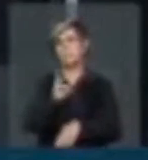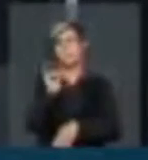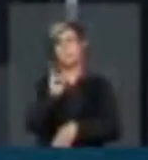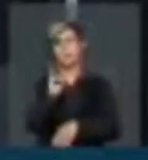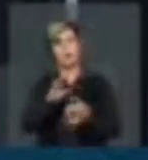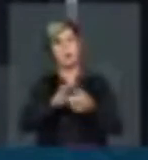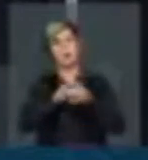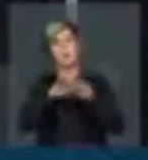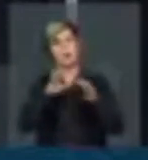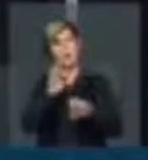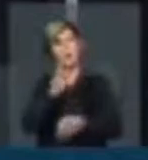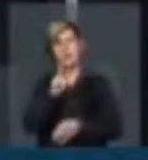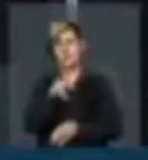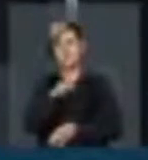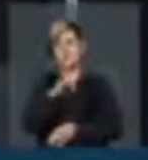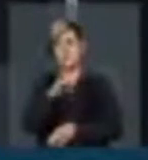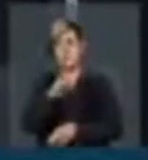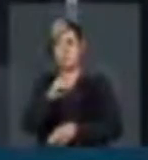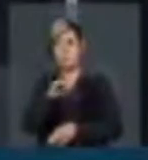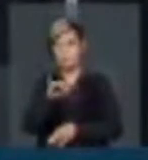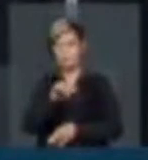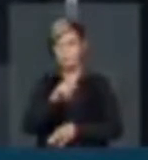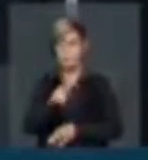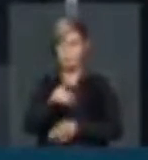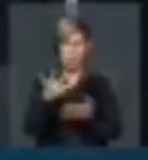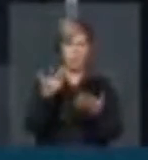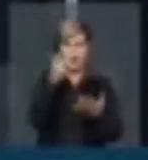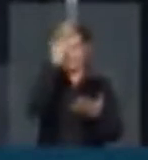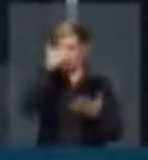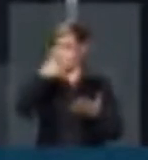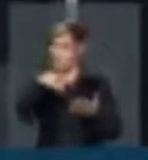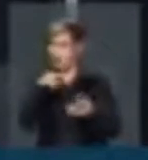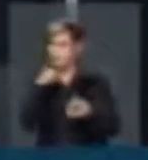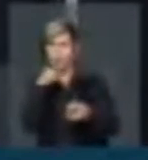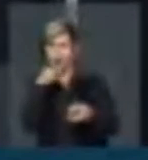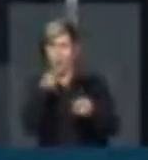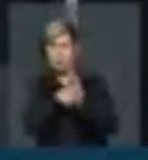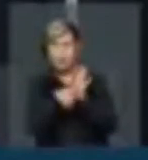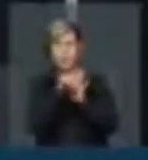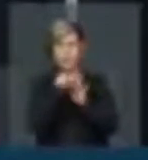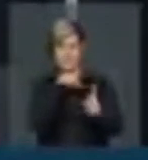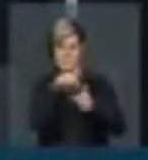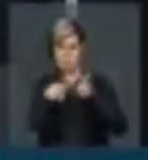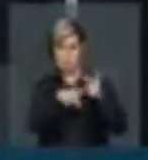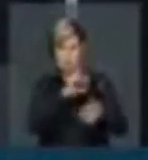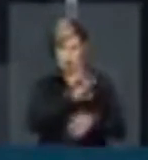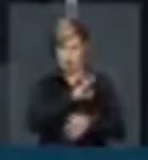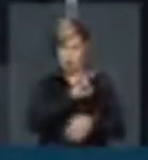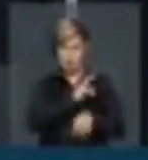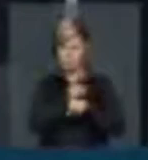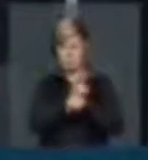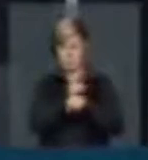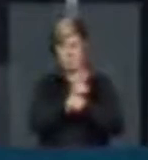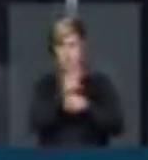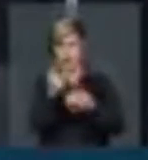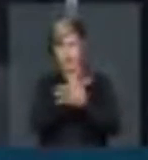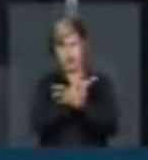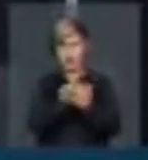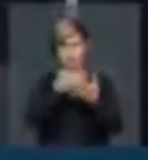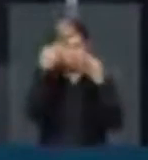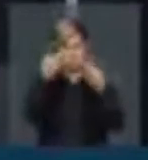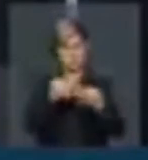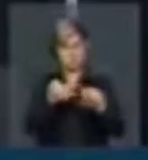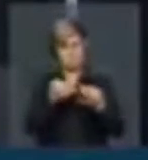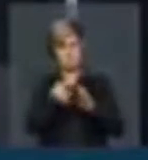Ninguém está, nem poderia, levantar dúvidas inconsistentes quanto à ação policial na busca de elementos de convicção